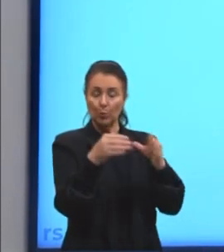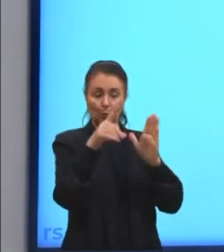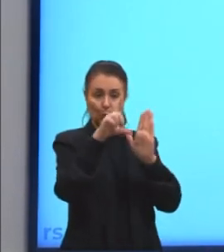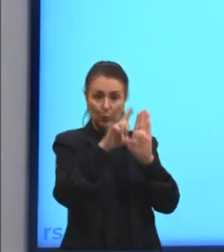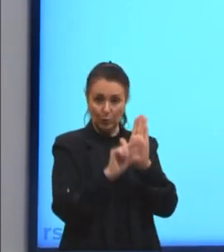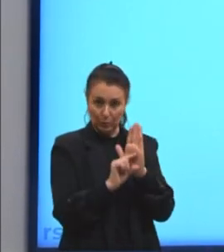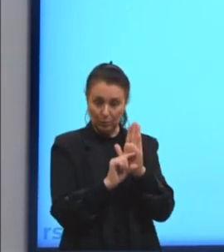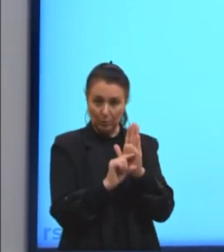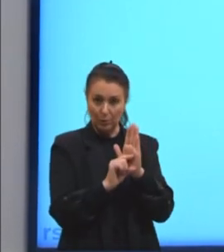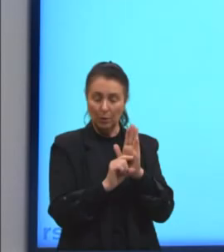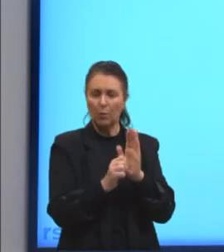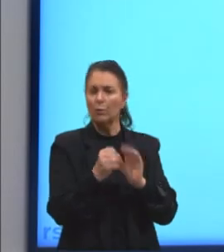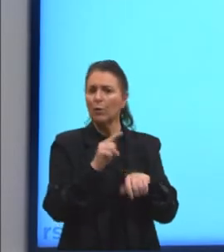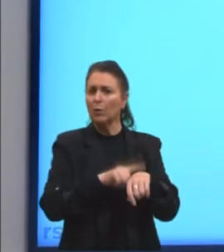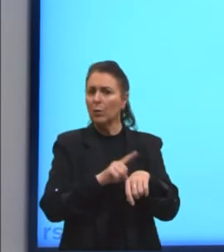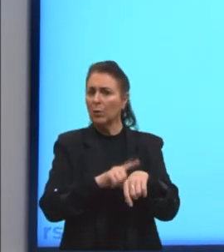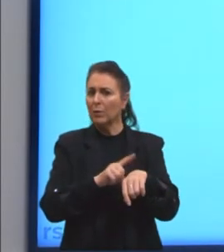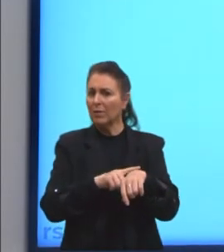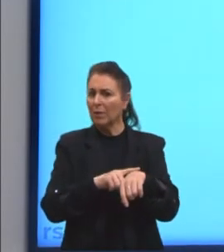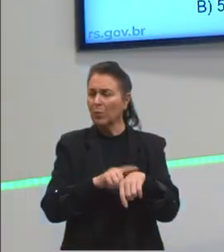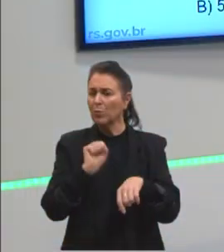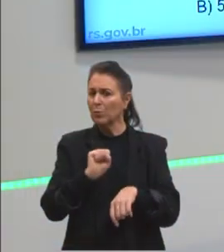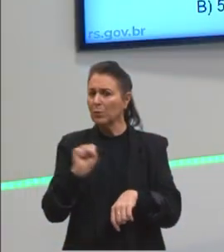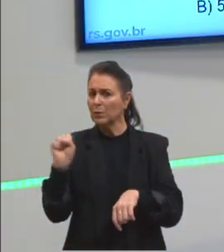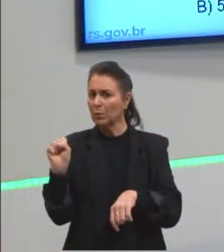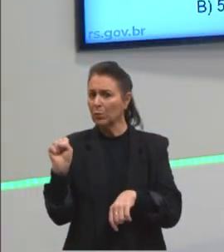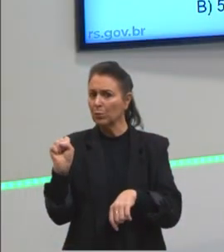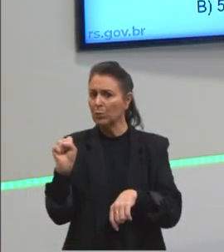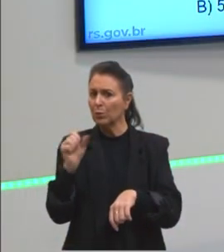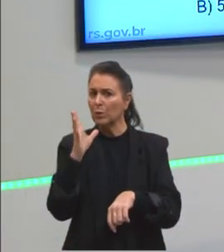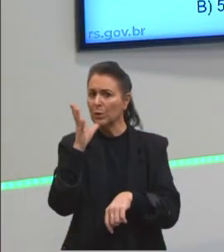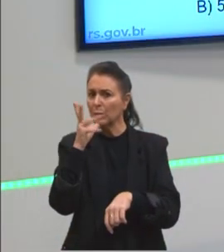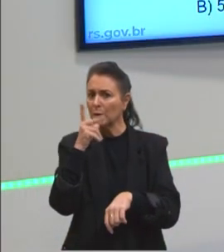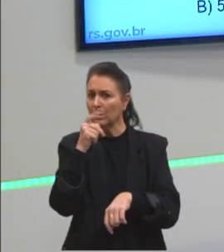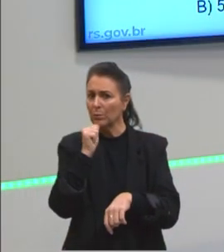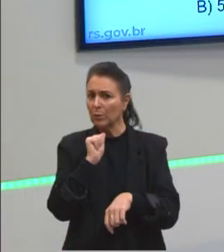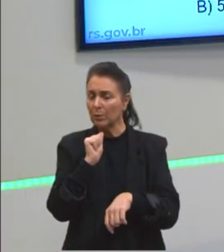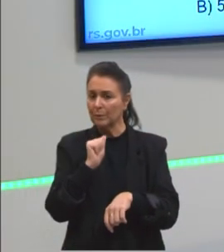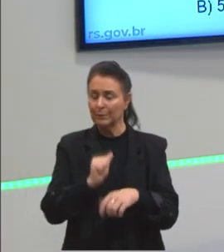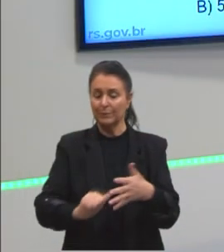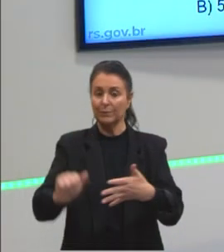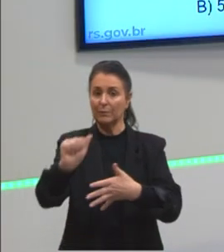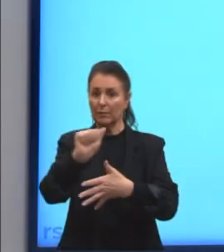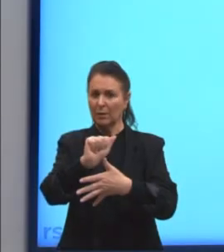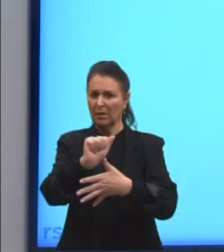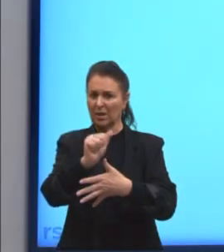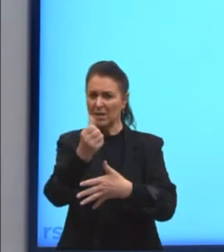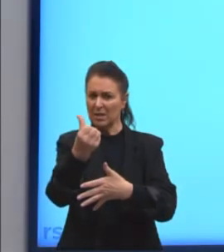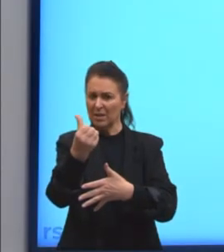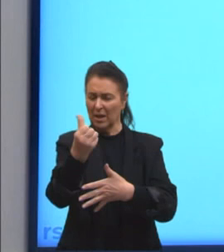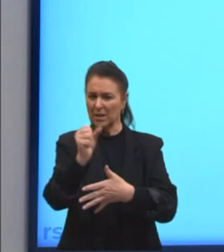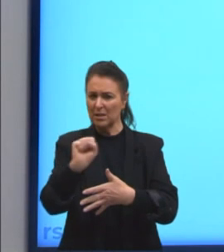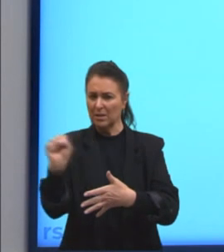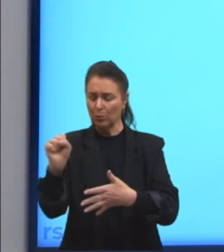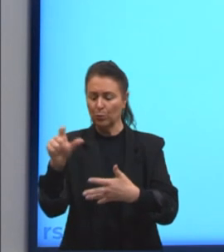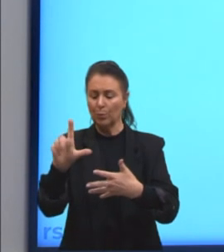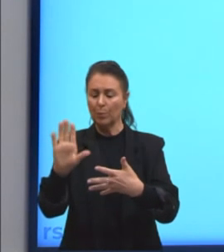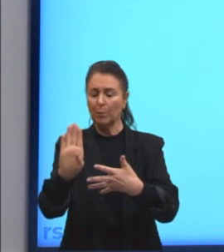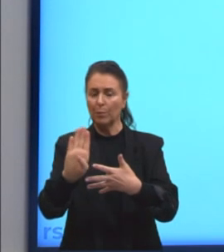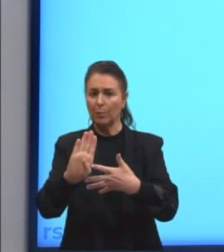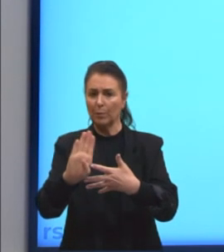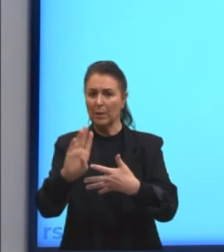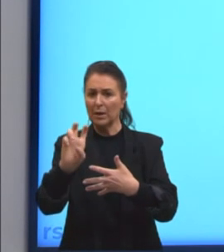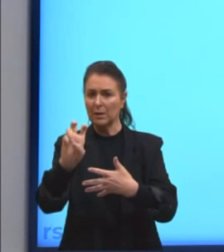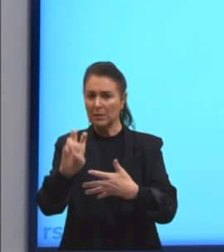segundo para trocar os quatro pneus? Então, nós temos alternativa A, 6 segundos. Alternativa B,